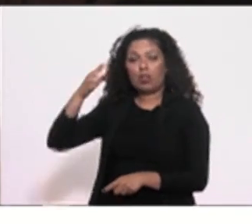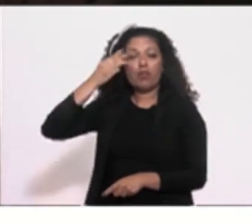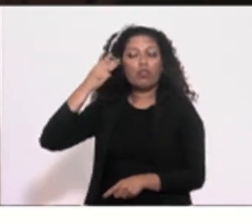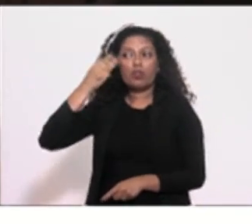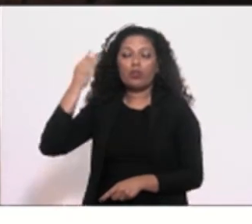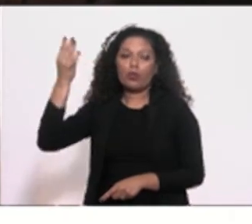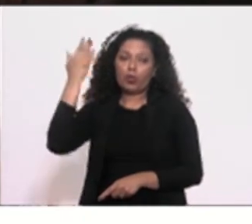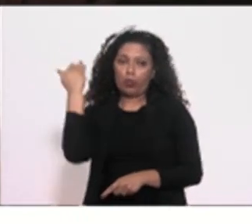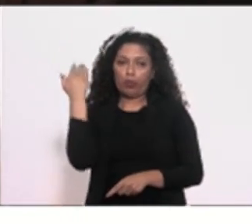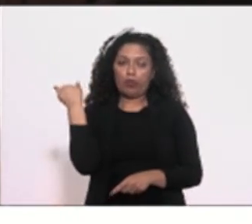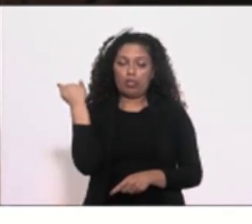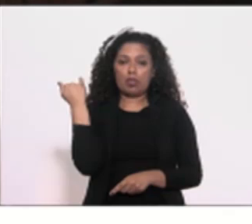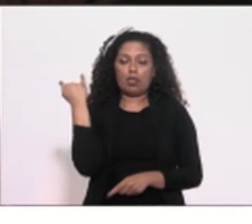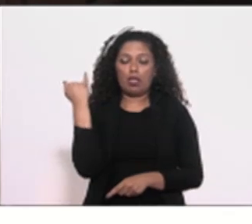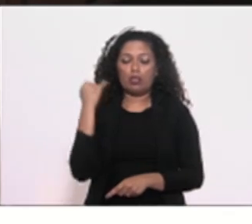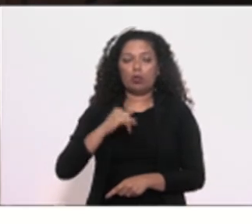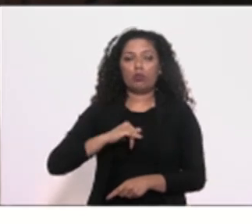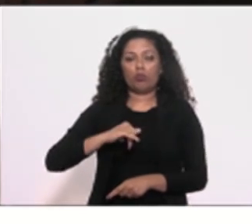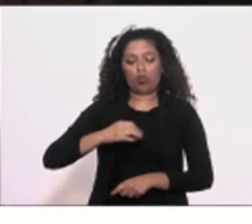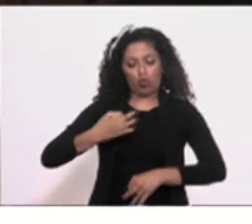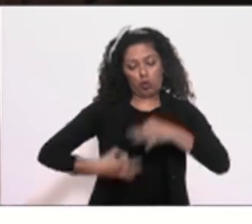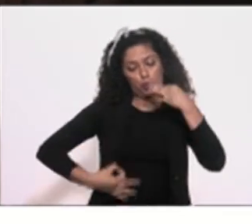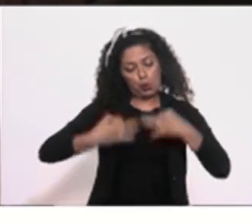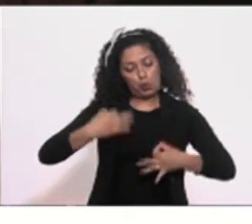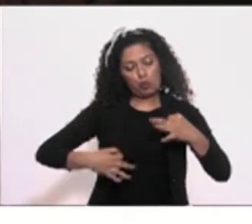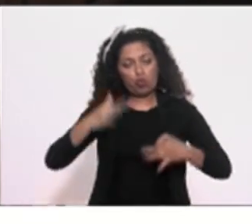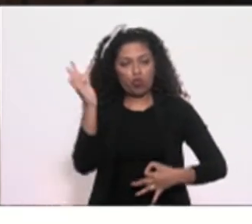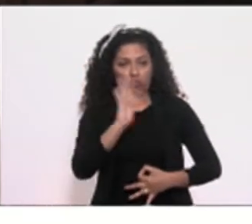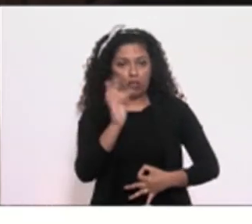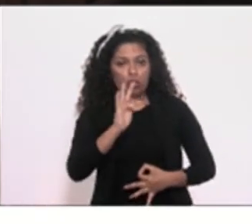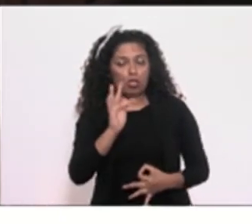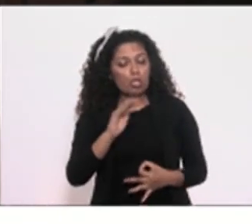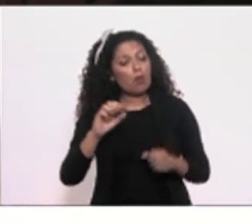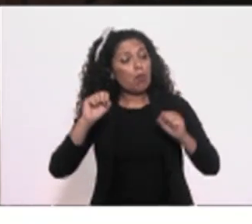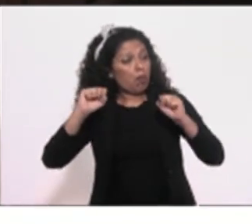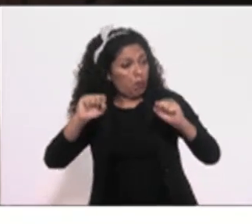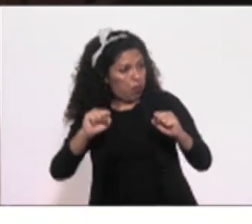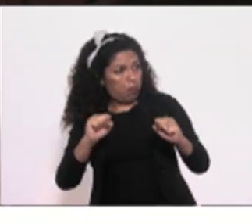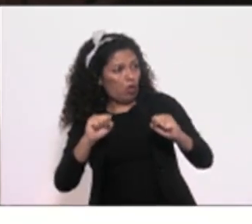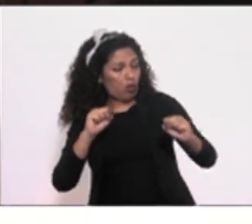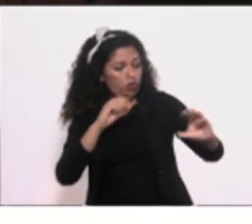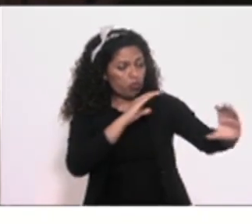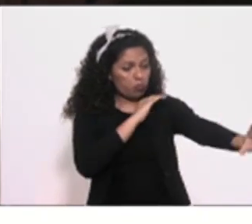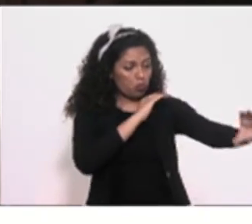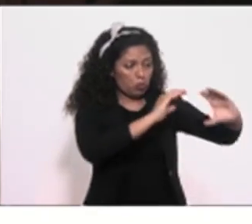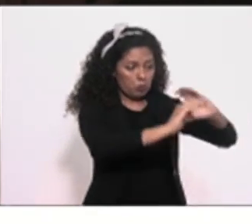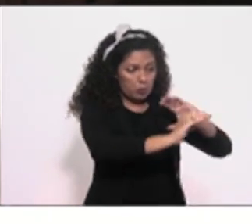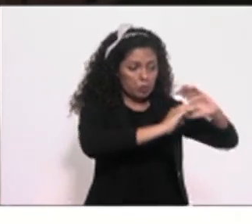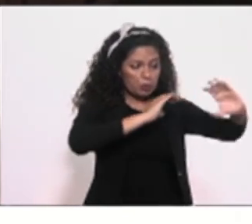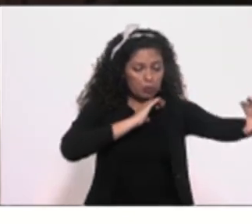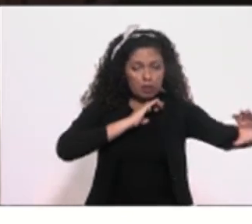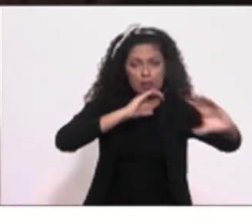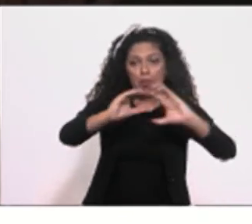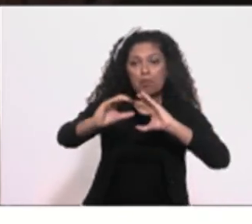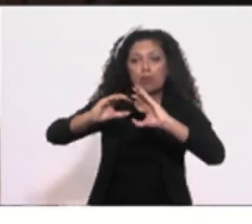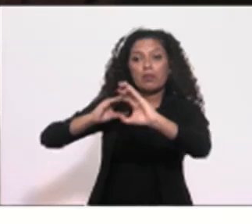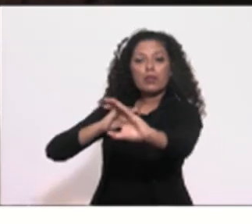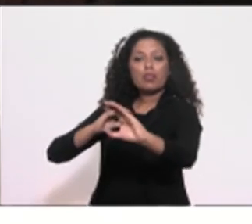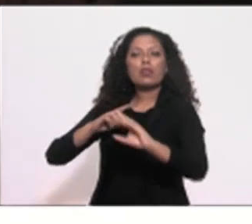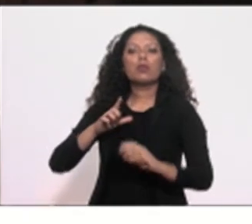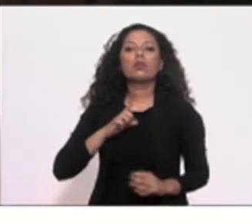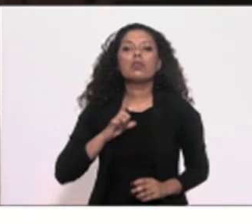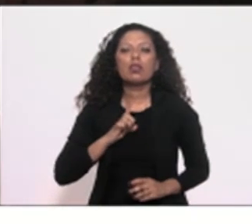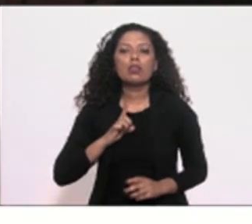federal, ele possa também ter uma atuação para mediar esse conflito. O que nós